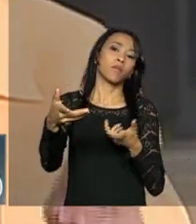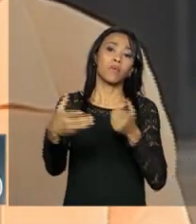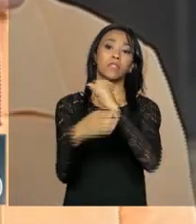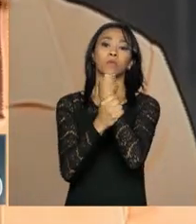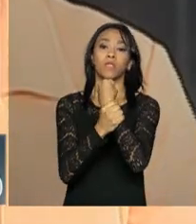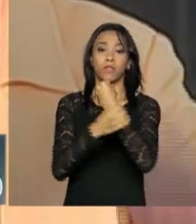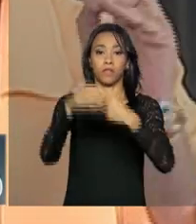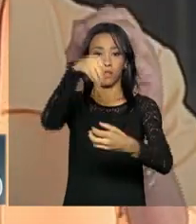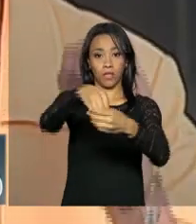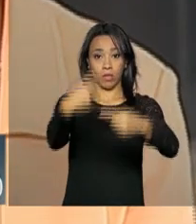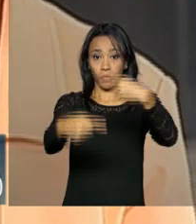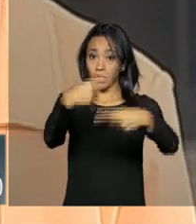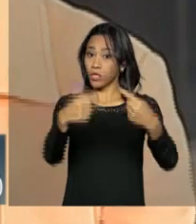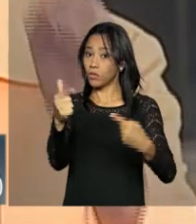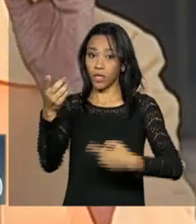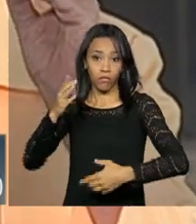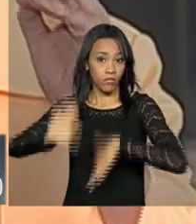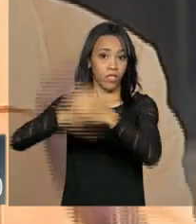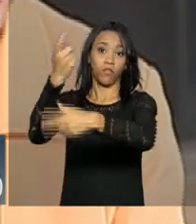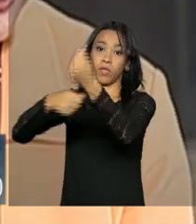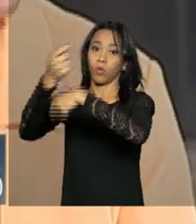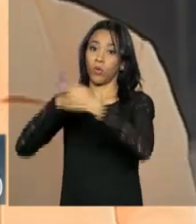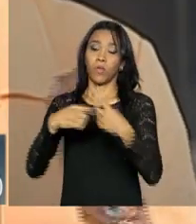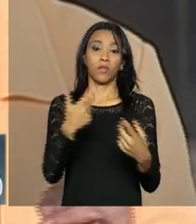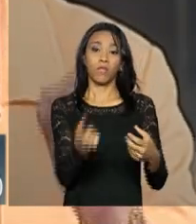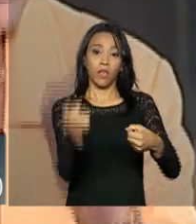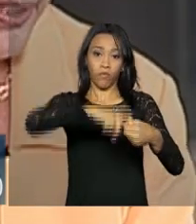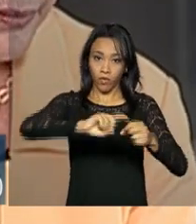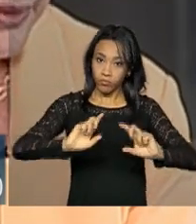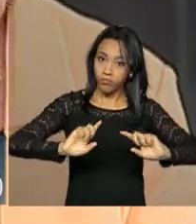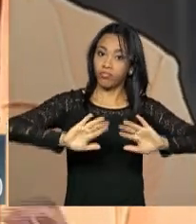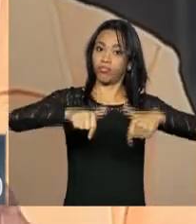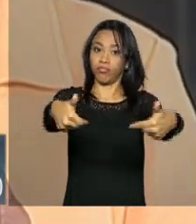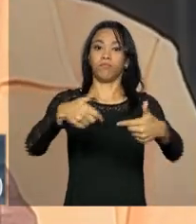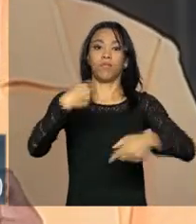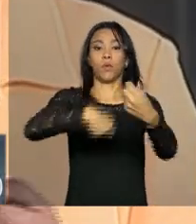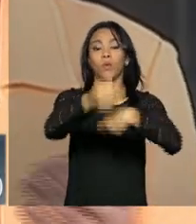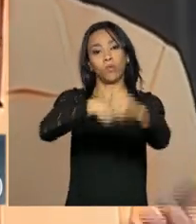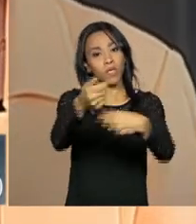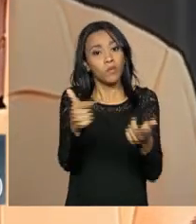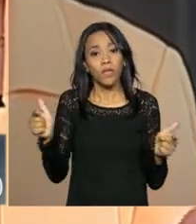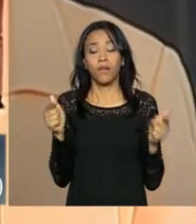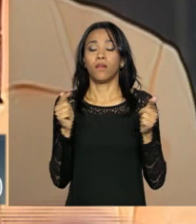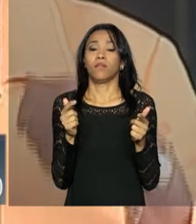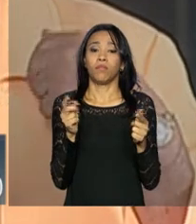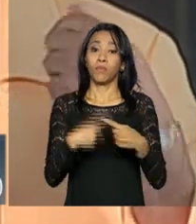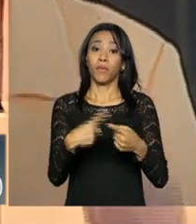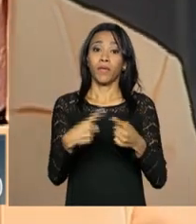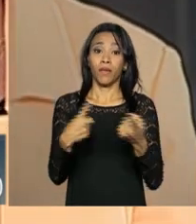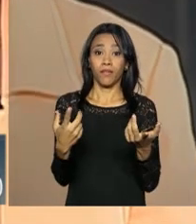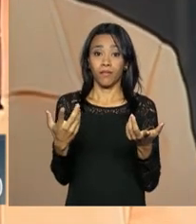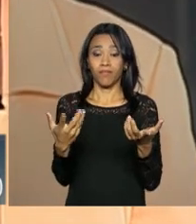não se tem crescimento econômico, recuperação da economia, não se tem, basicamente,